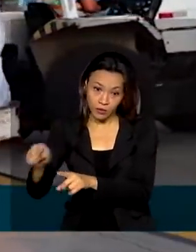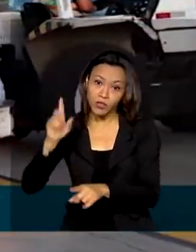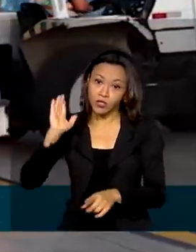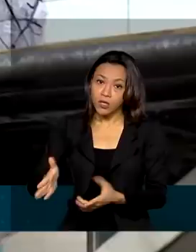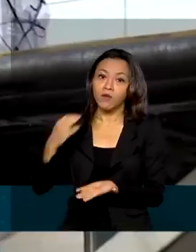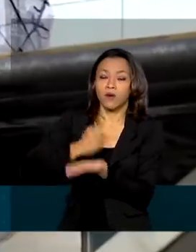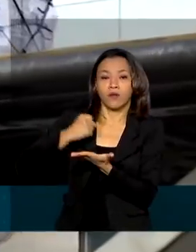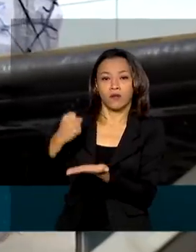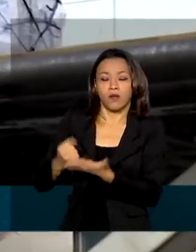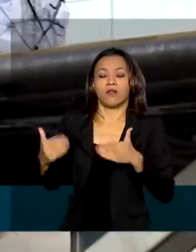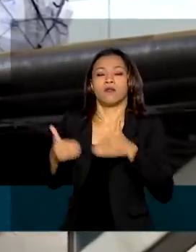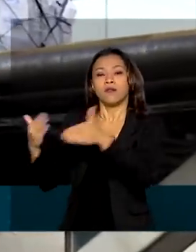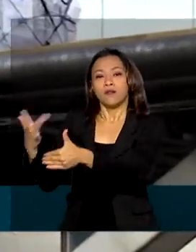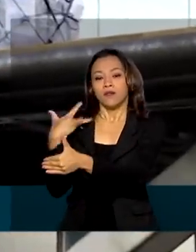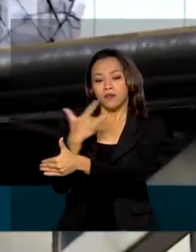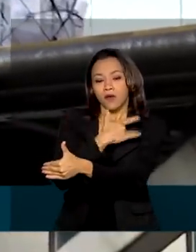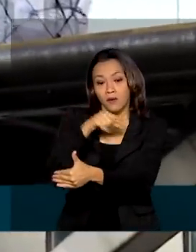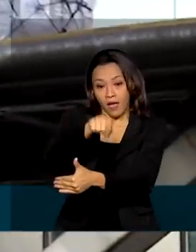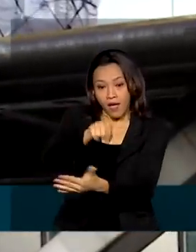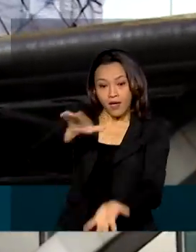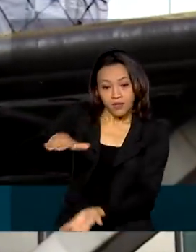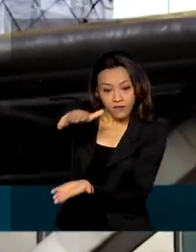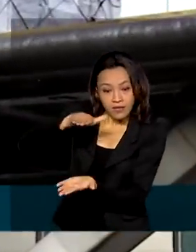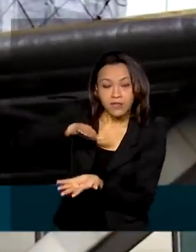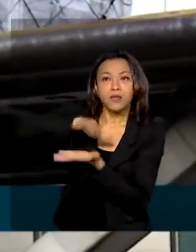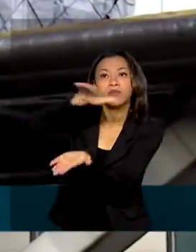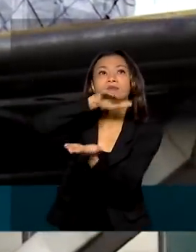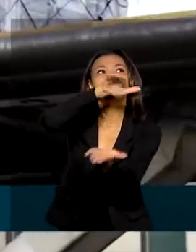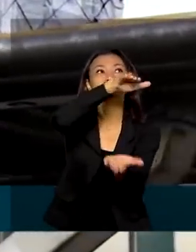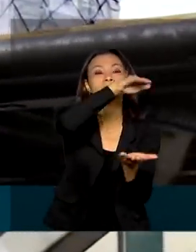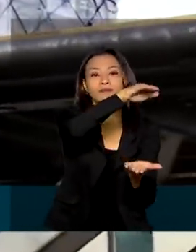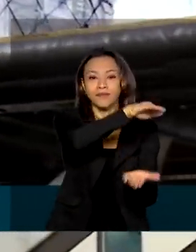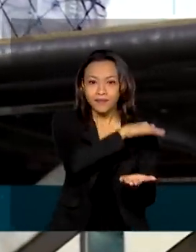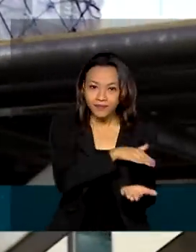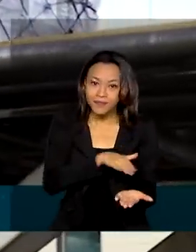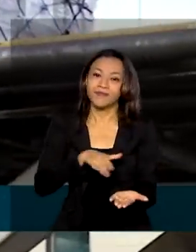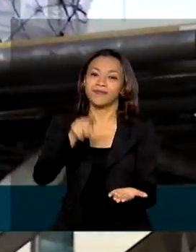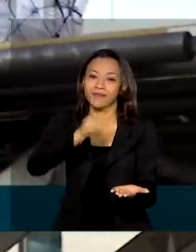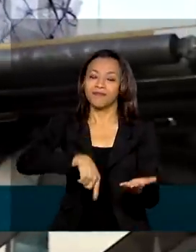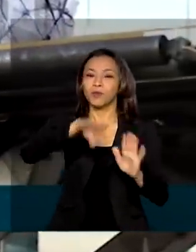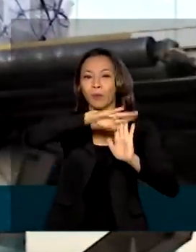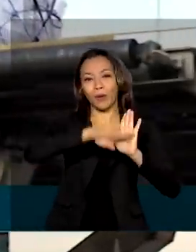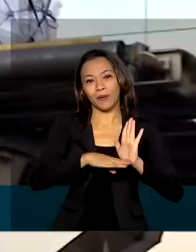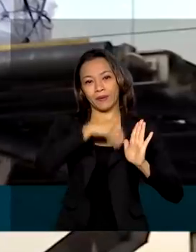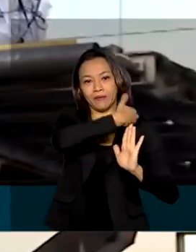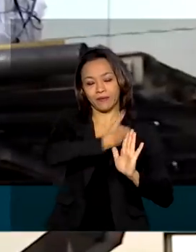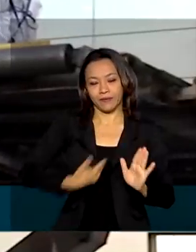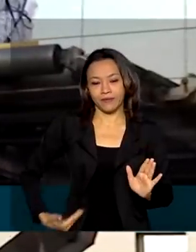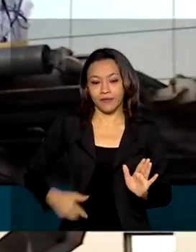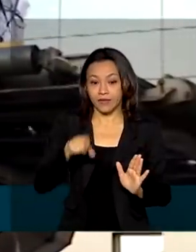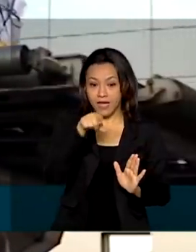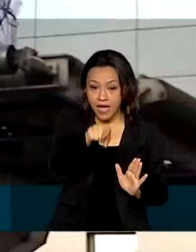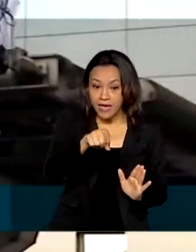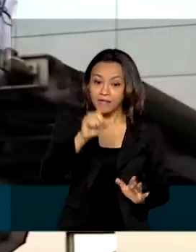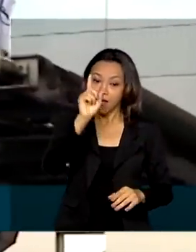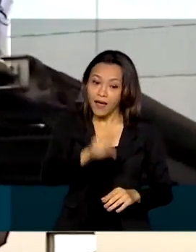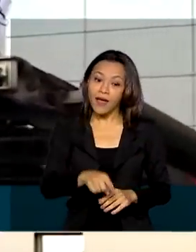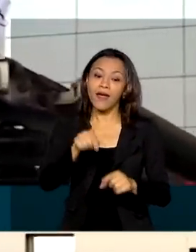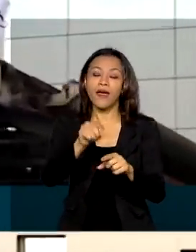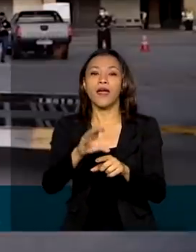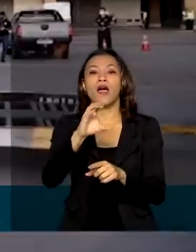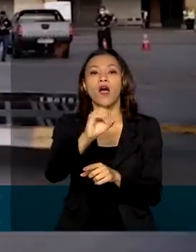da Saúde. A vacina agora segue para a distribuição do Programa Nacional de Imunizações. As doses são da Oxford